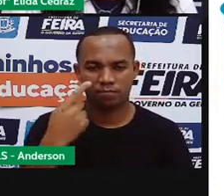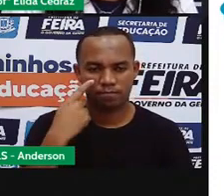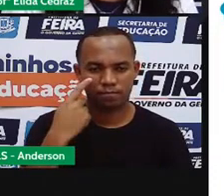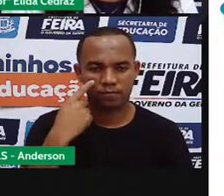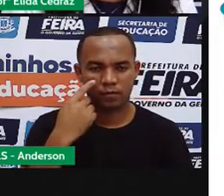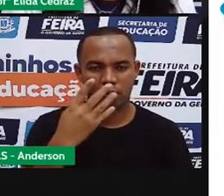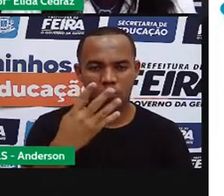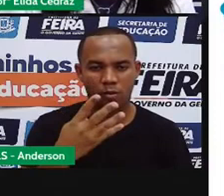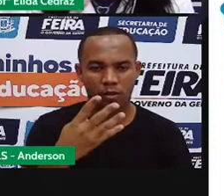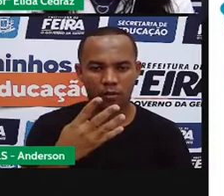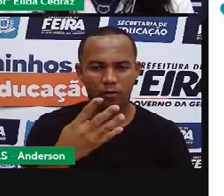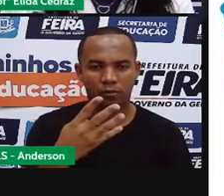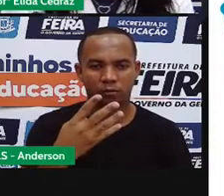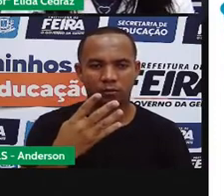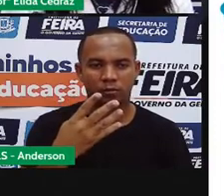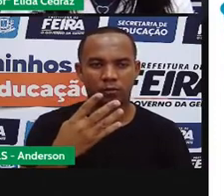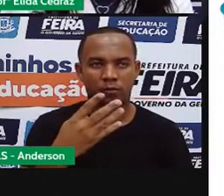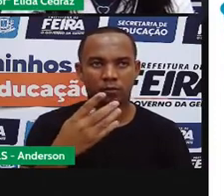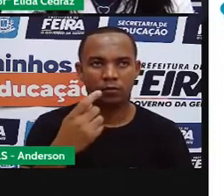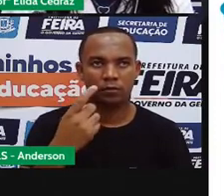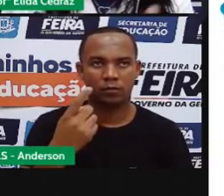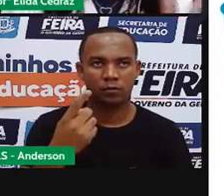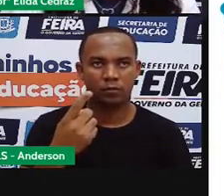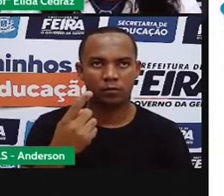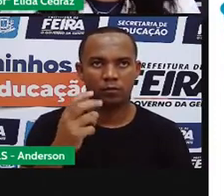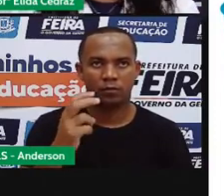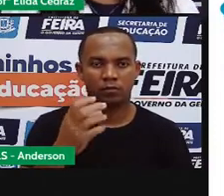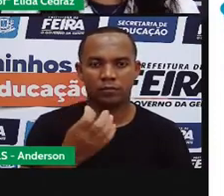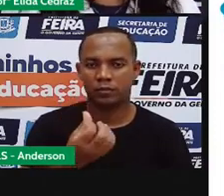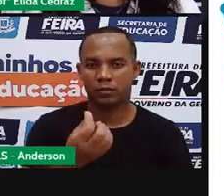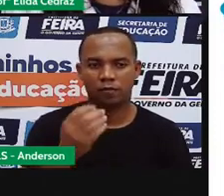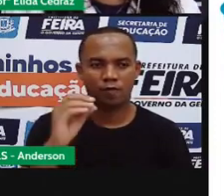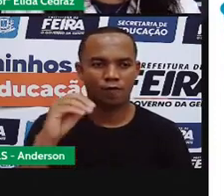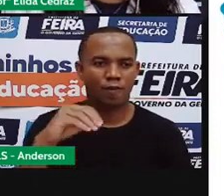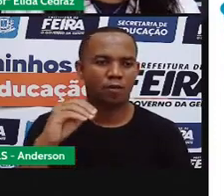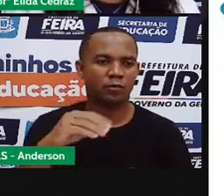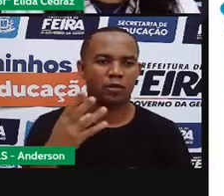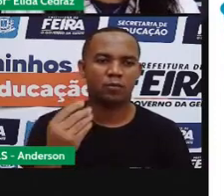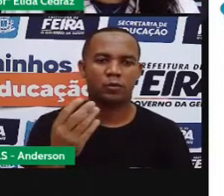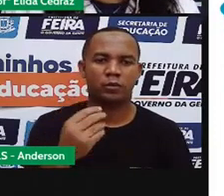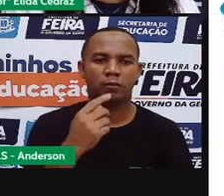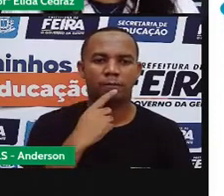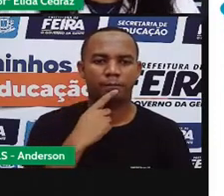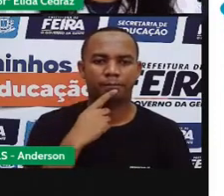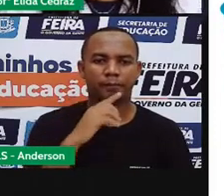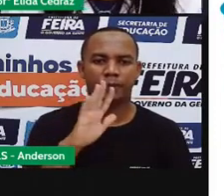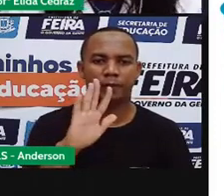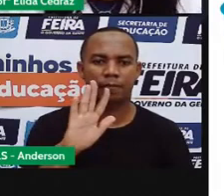Vamos ver? Quatro, cinco, seis. Vai ficar faltando muito.